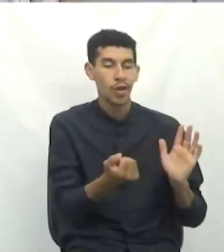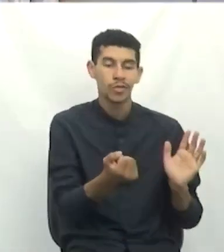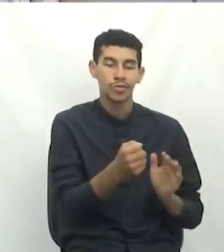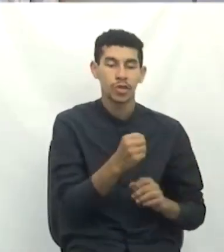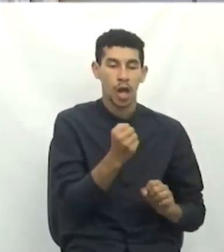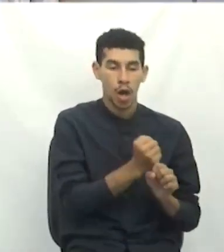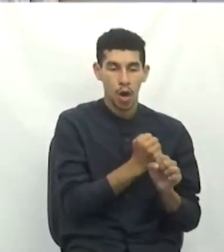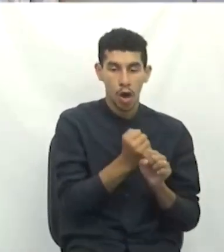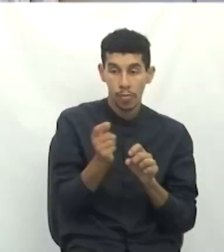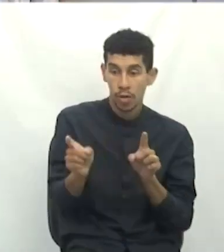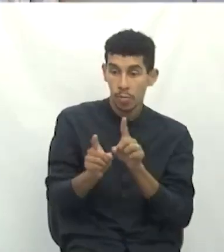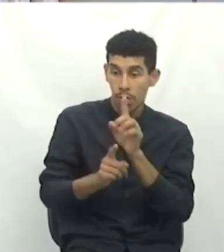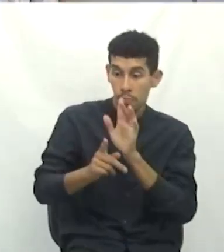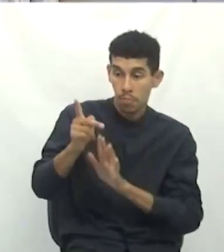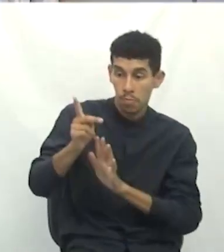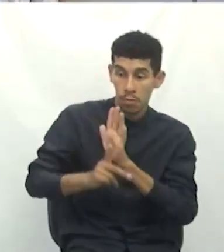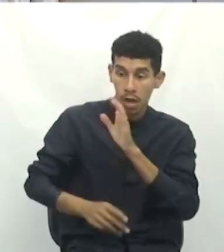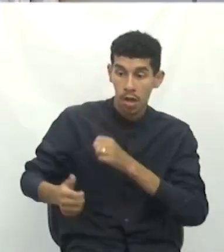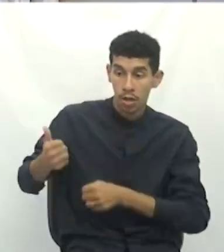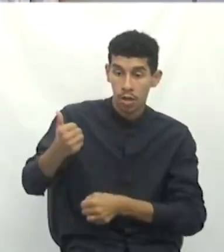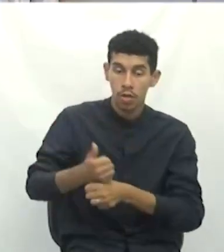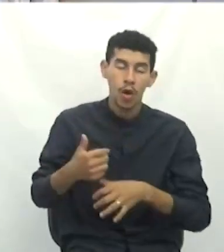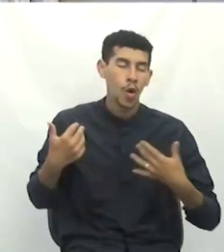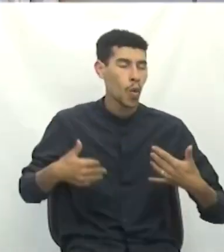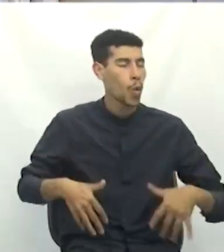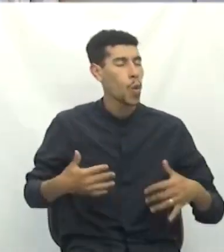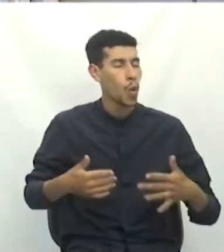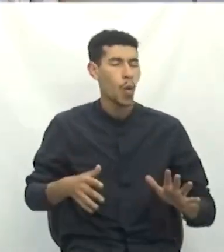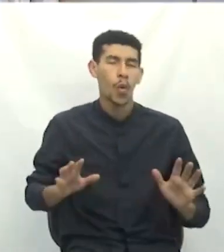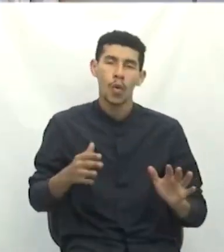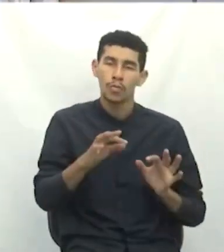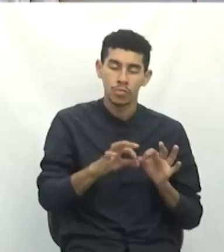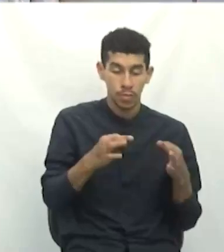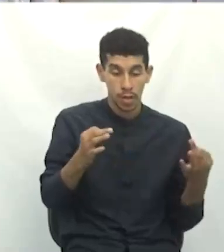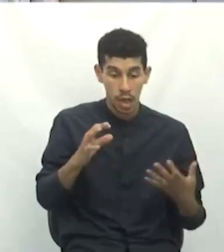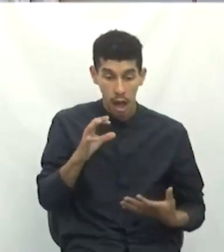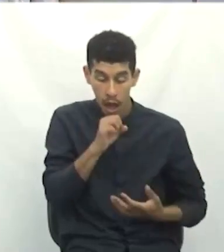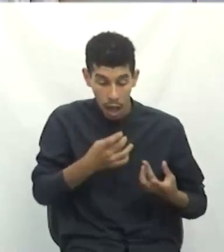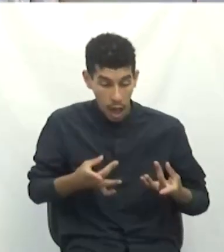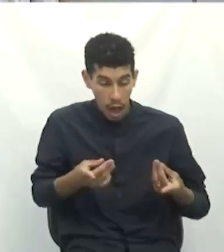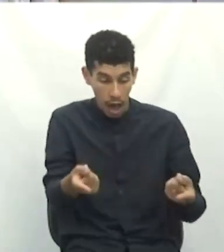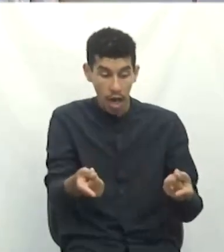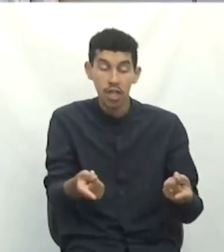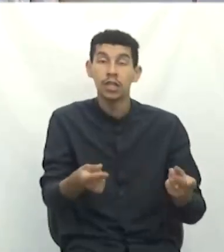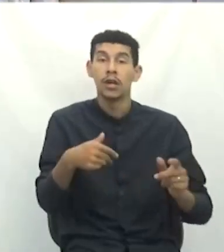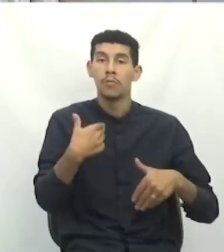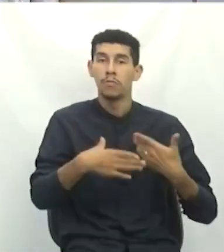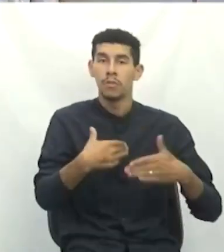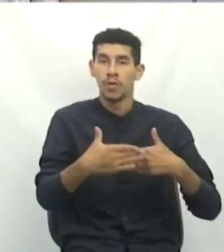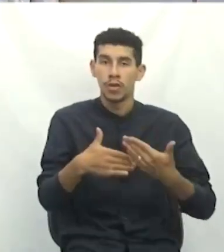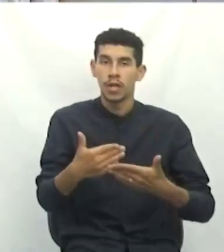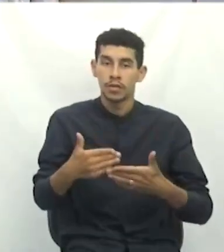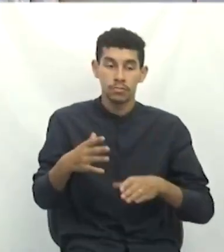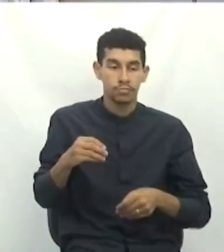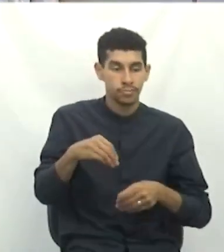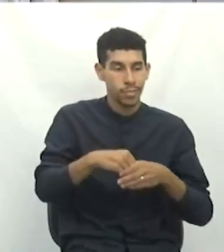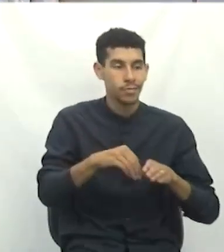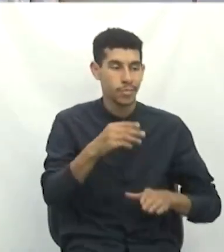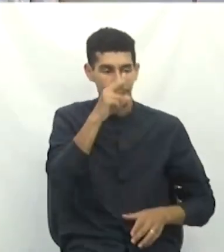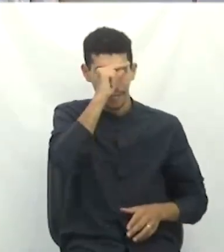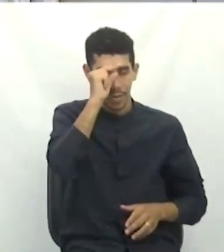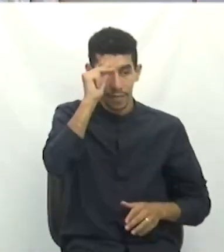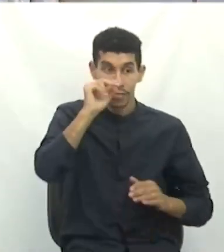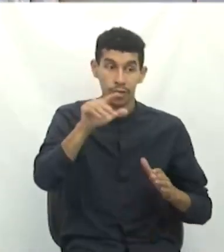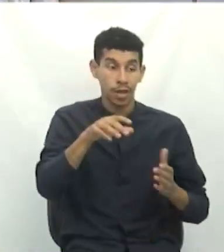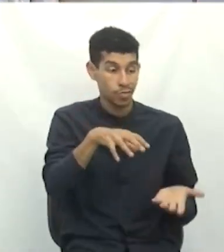o zoneamento, isso simplifica e agiliza os processos quando entro na prefeitura. O